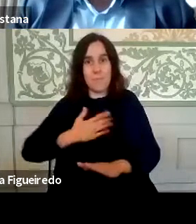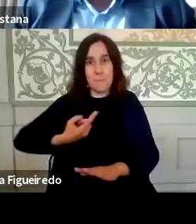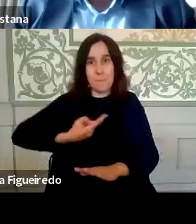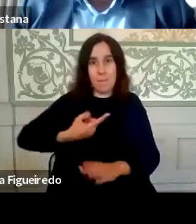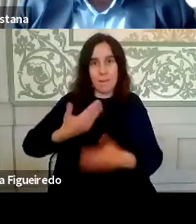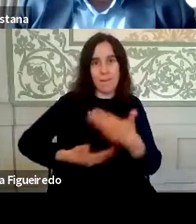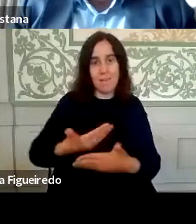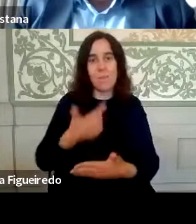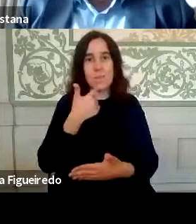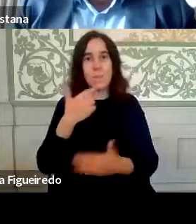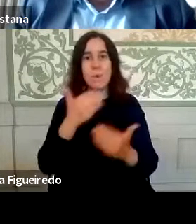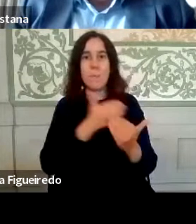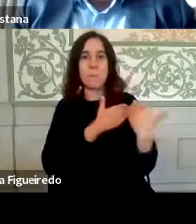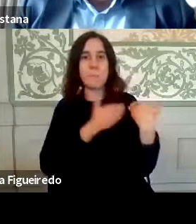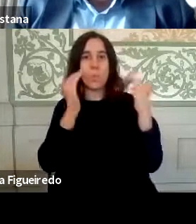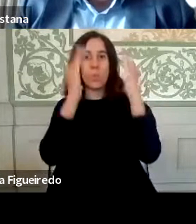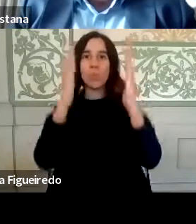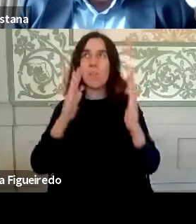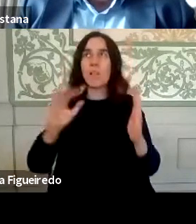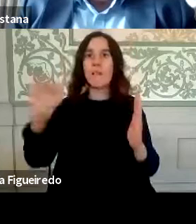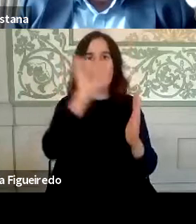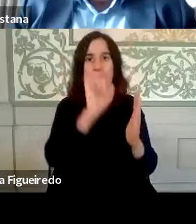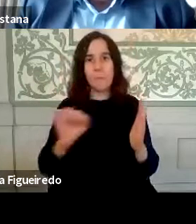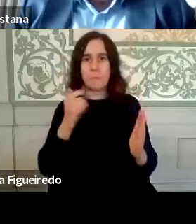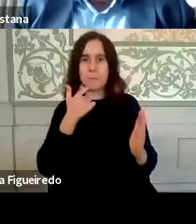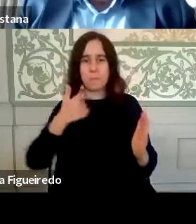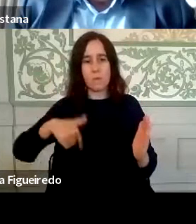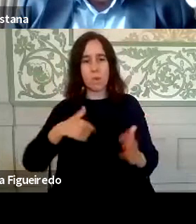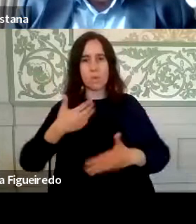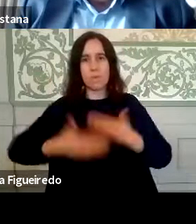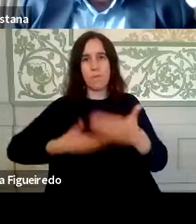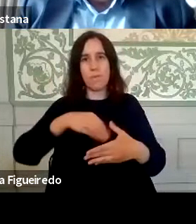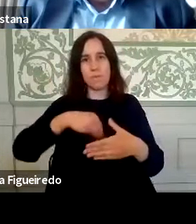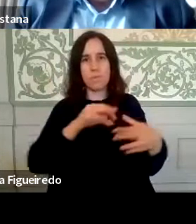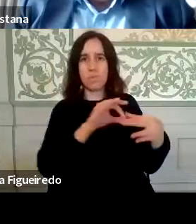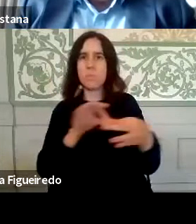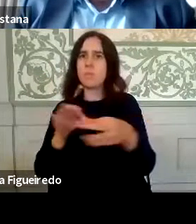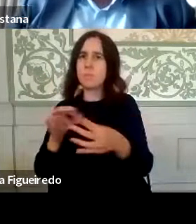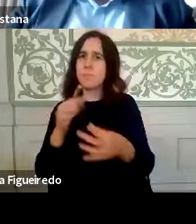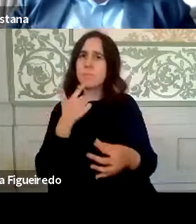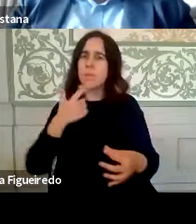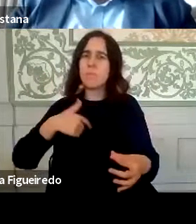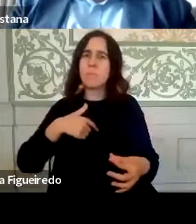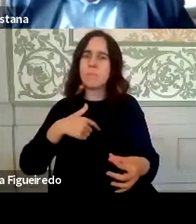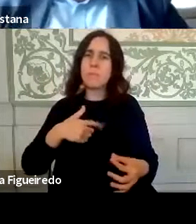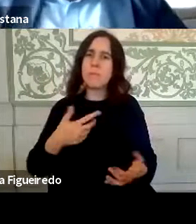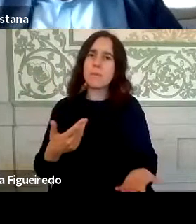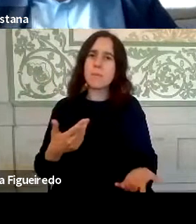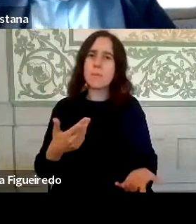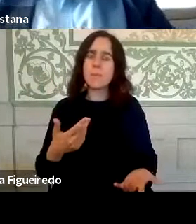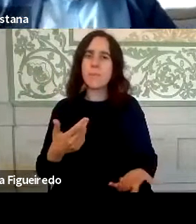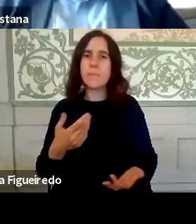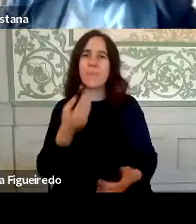eu diria que as nossas tutelas também quando se percebem que nós estamos envolvidos nestes processos colaborativos percebem que aquela